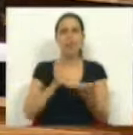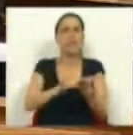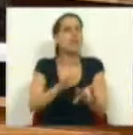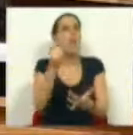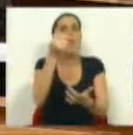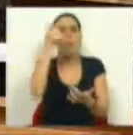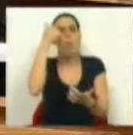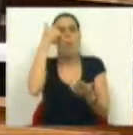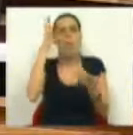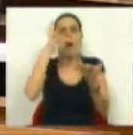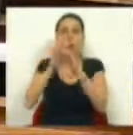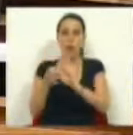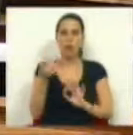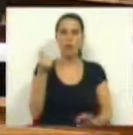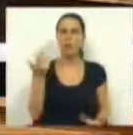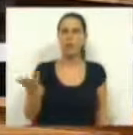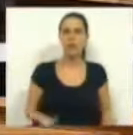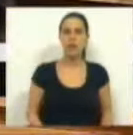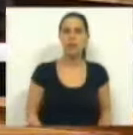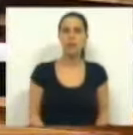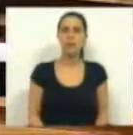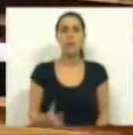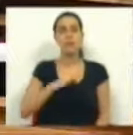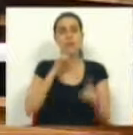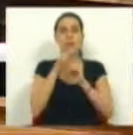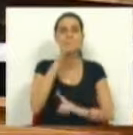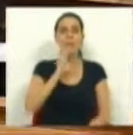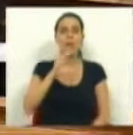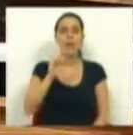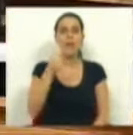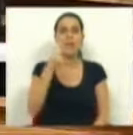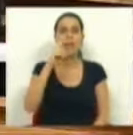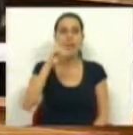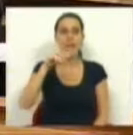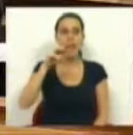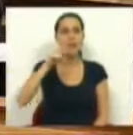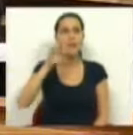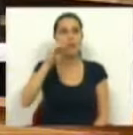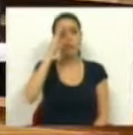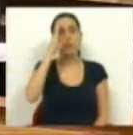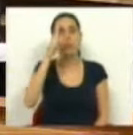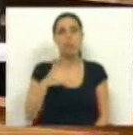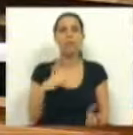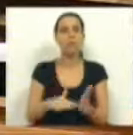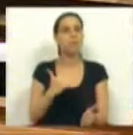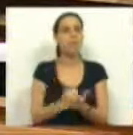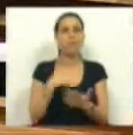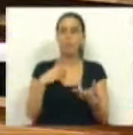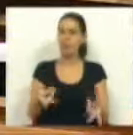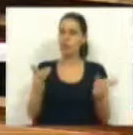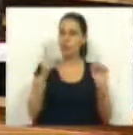contribuinte? Onde é que está a lógica financeira? Onde é que está a lógica financeira? Sra. Deputada Catarina Martins,